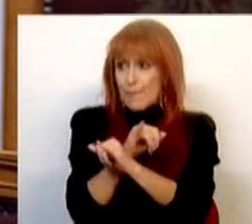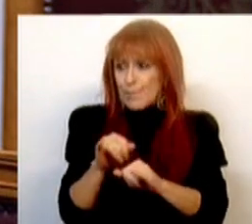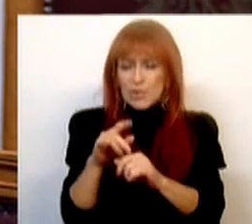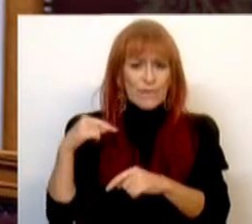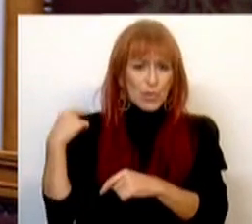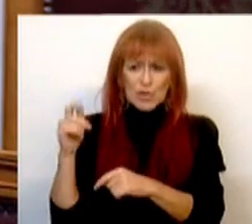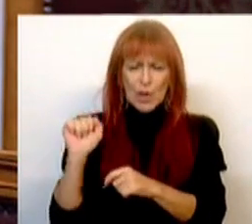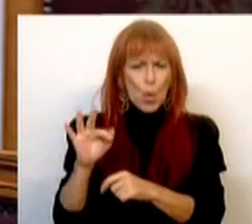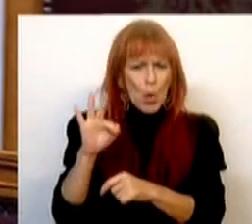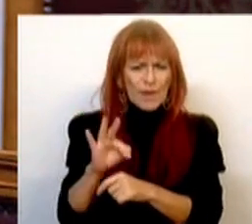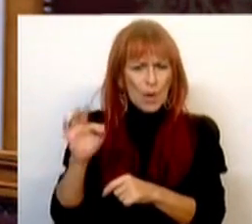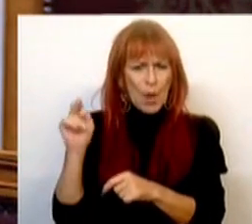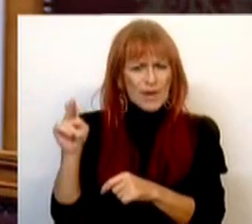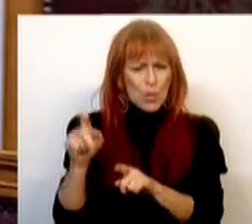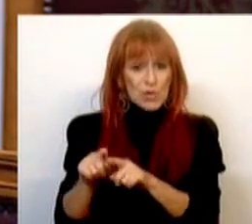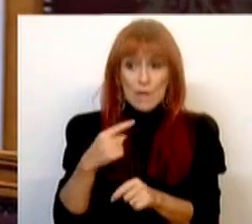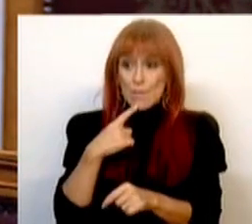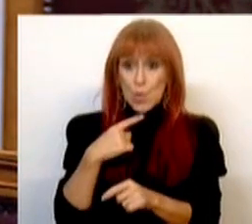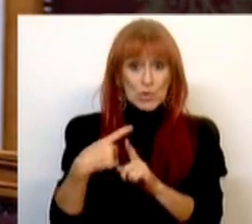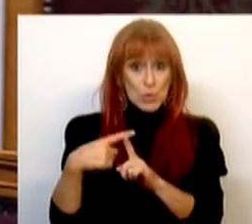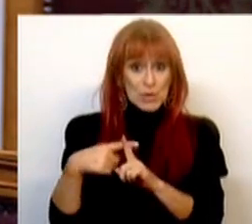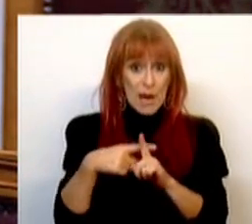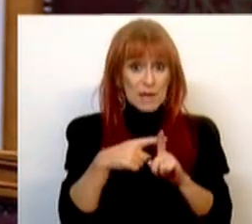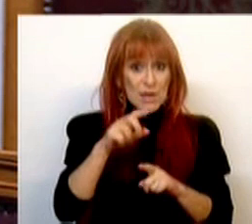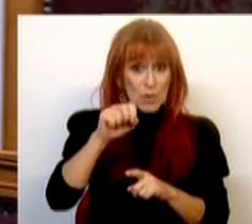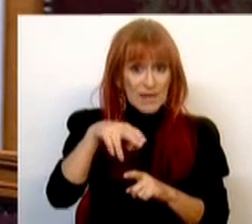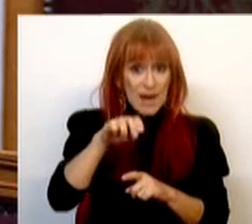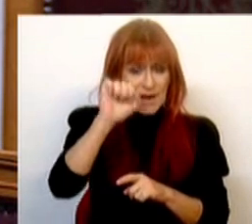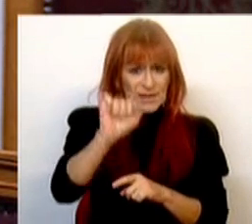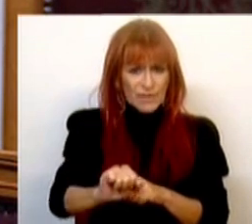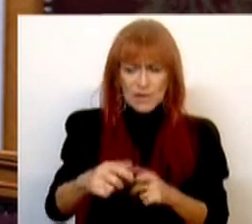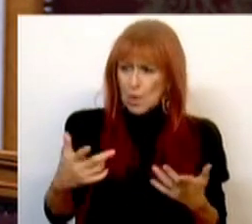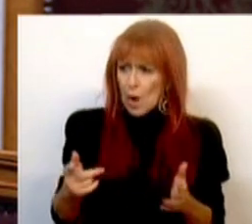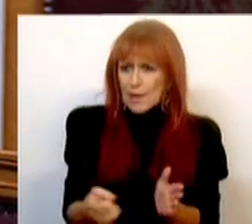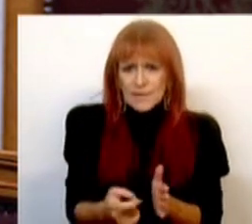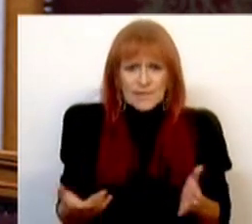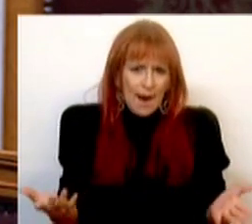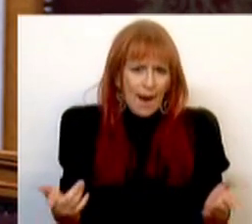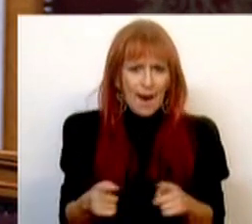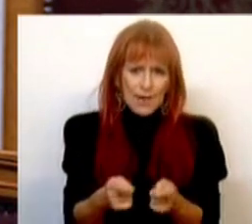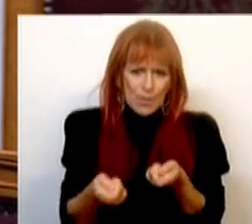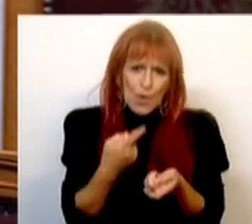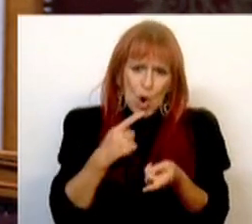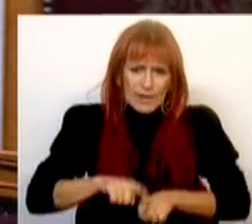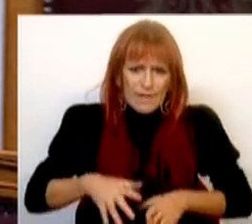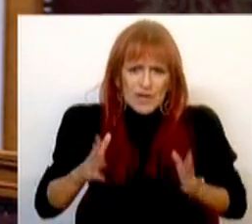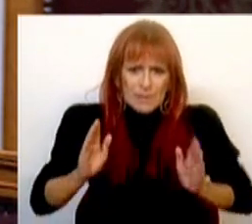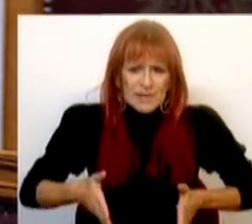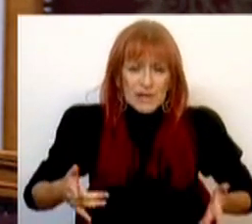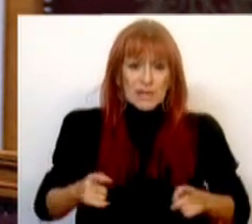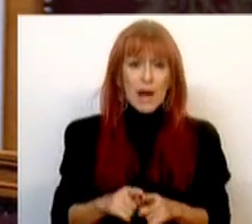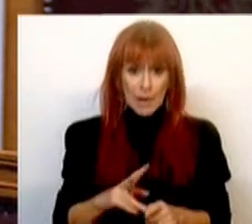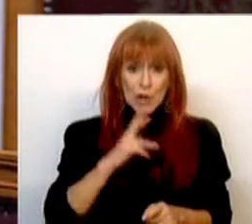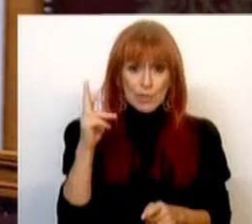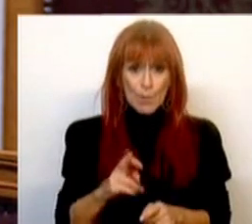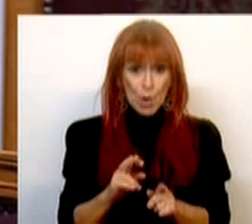que ao longo dos seus 44 anos de enorme sucesso do SNS, que não fosse necessário reorganizar. E de facto é para